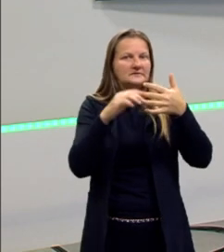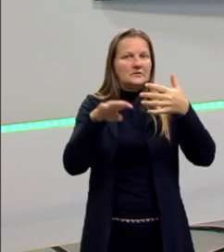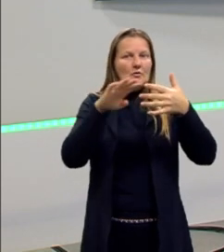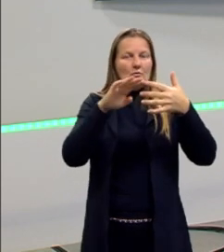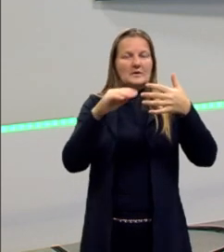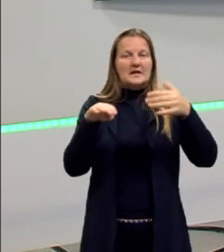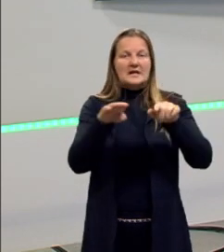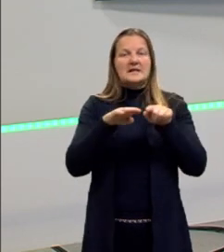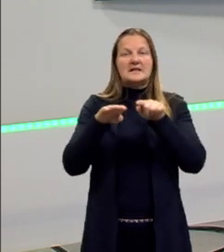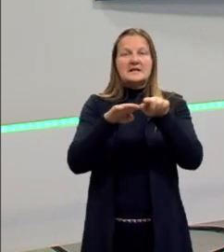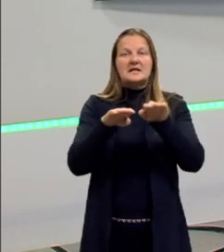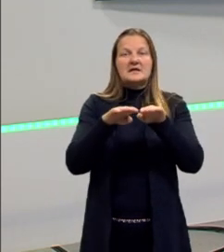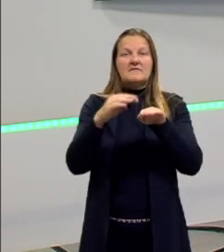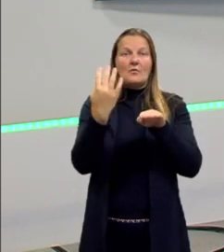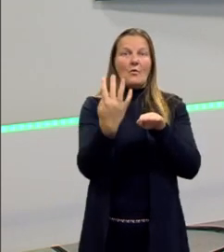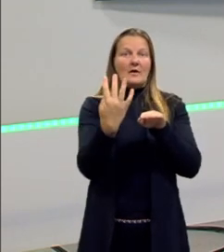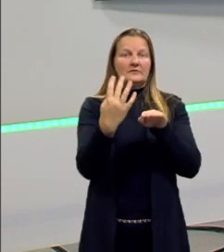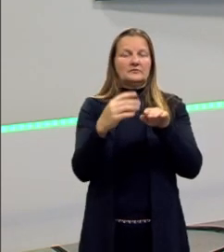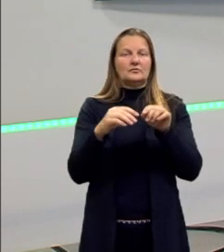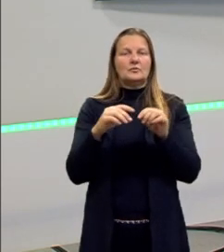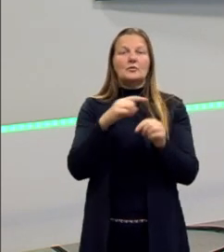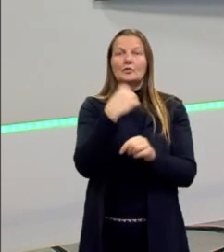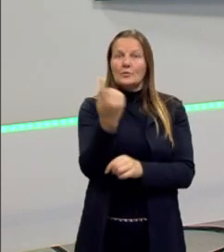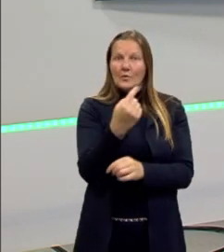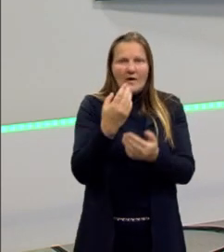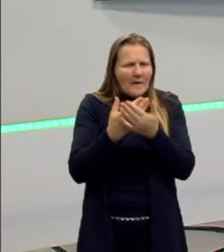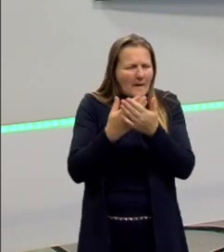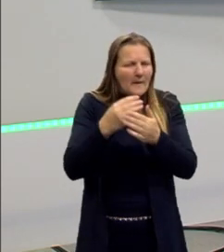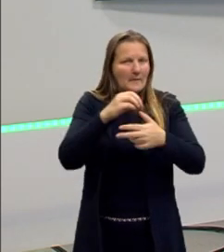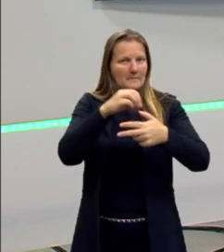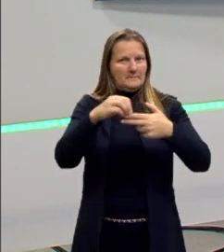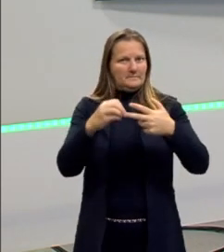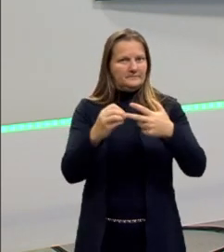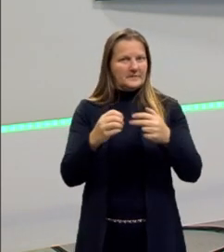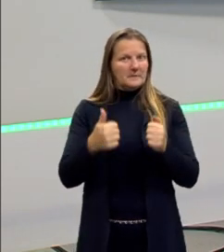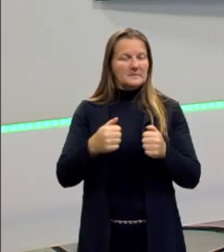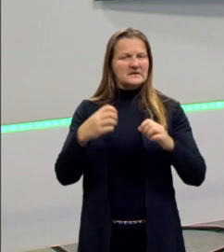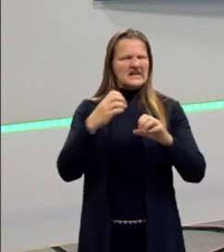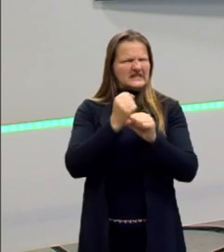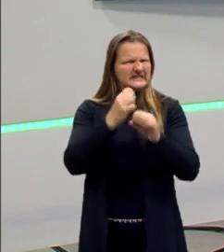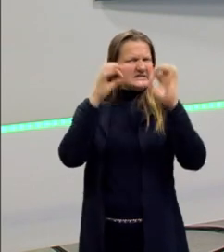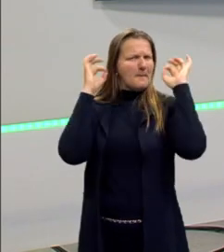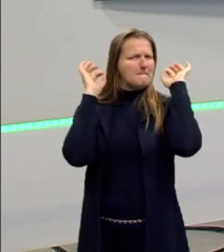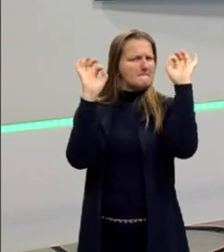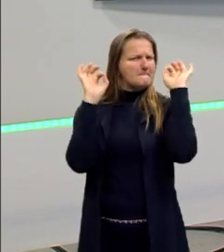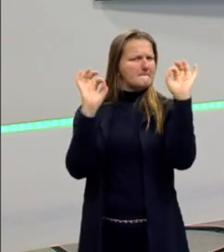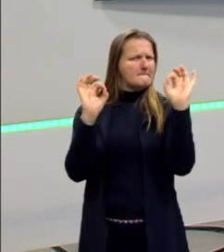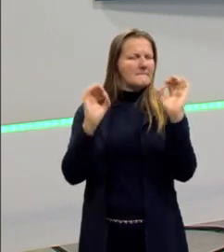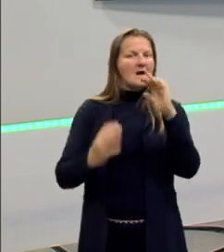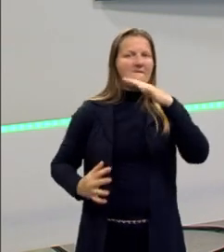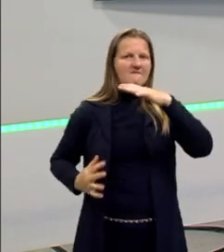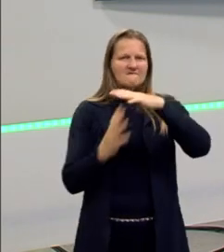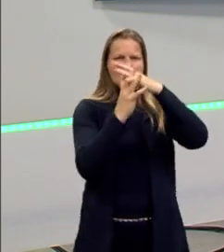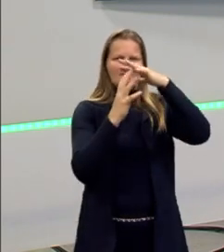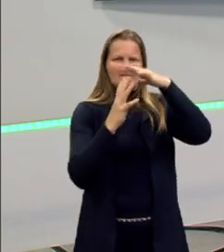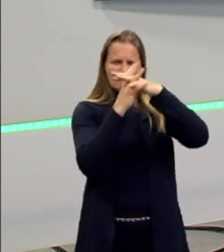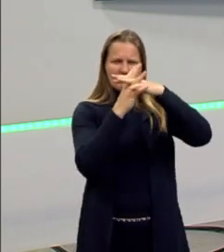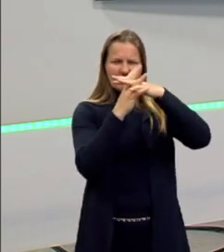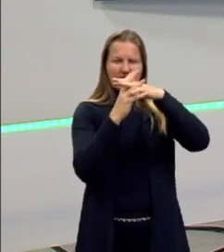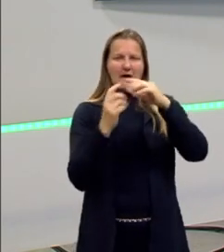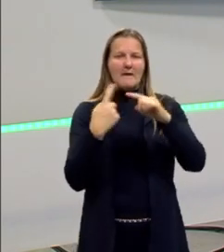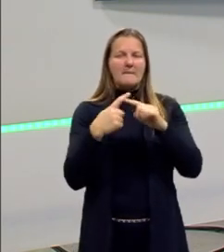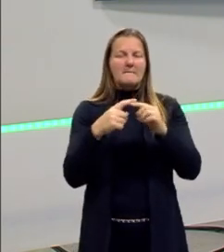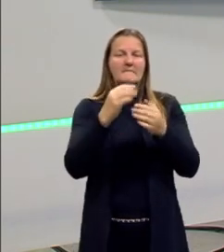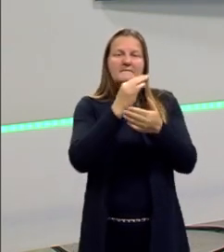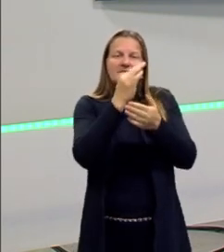nós, que acompanhamos as aulas do pré-ENEM, para ficar afiadíssimo para a produção do texto dissertativo